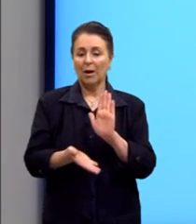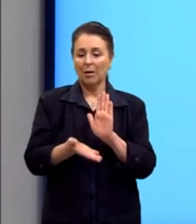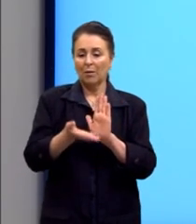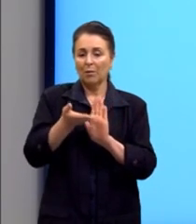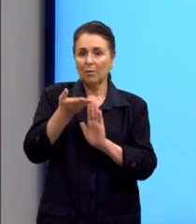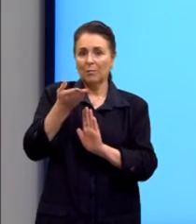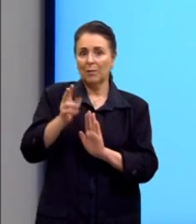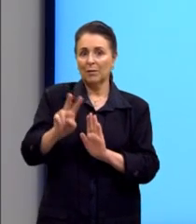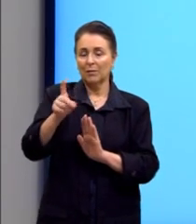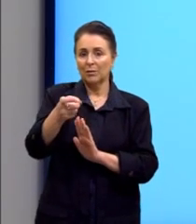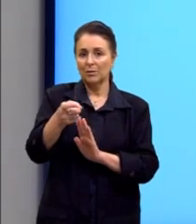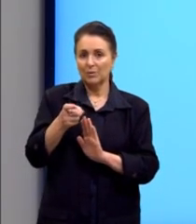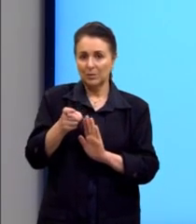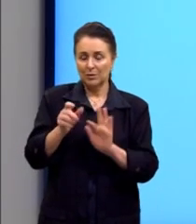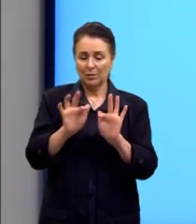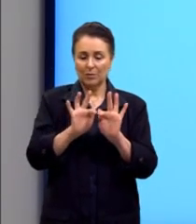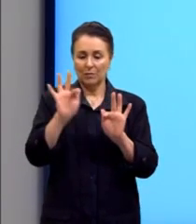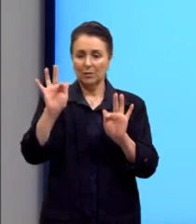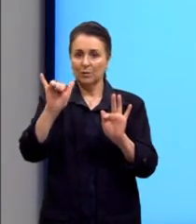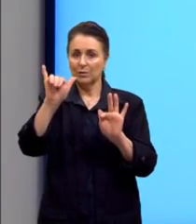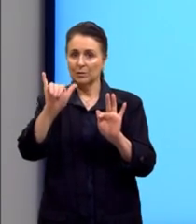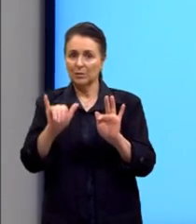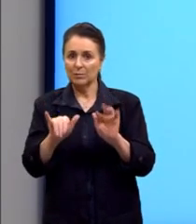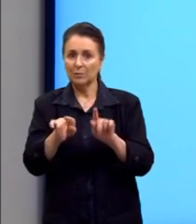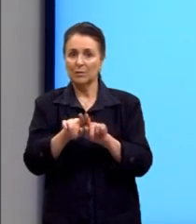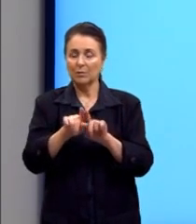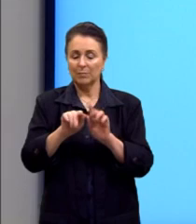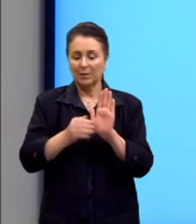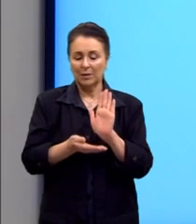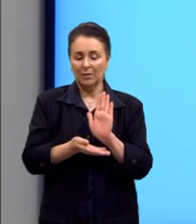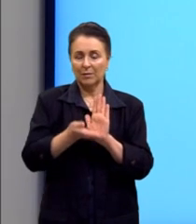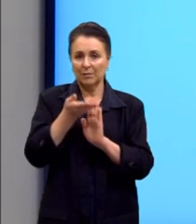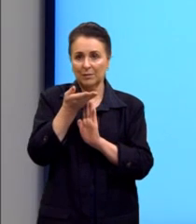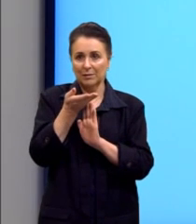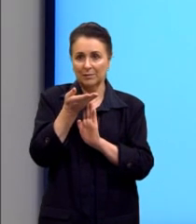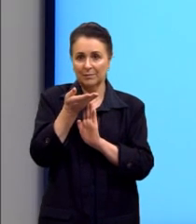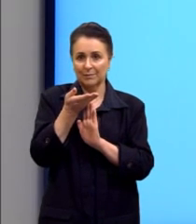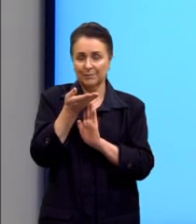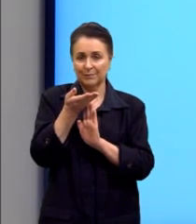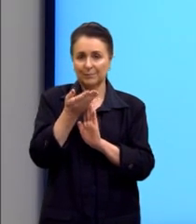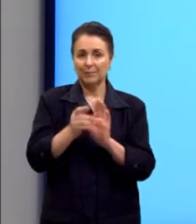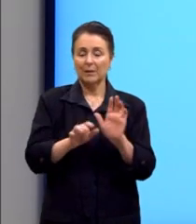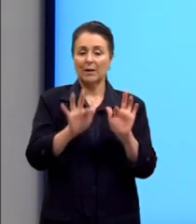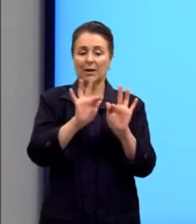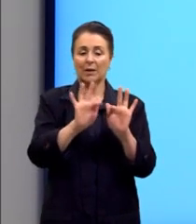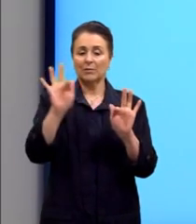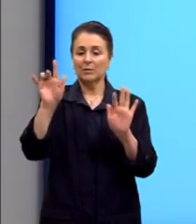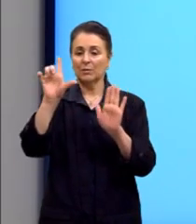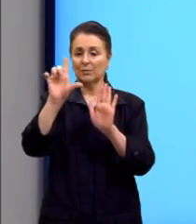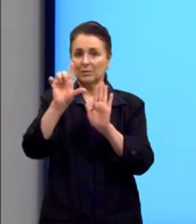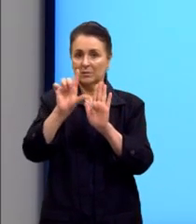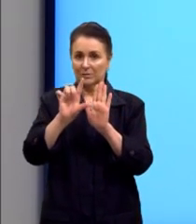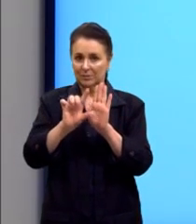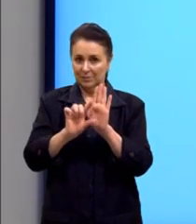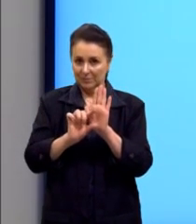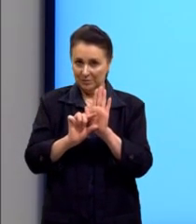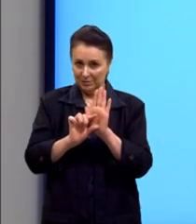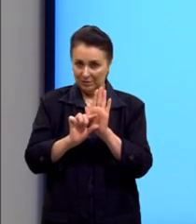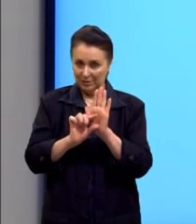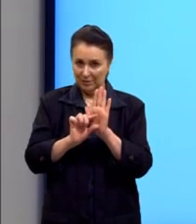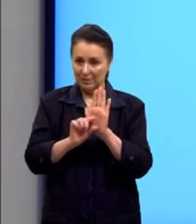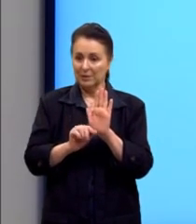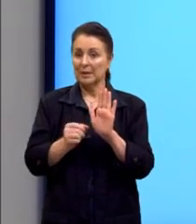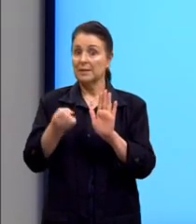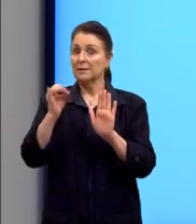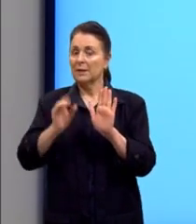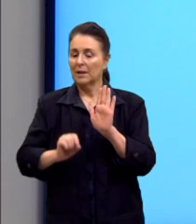a função ou valor de y também aumenta. Já a função decrescente, conforme nós aumentamos o